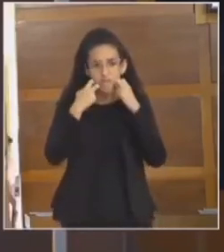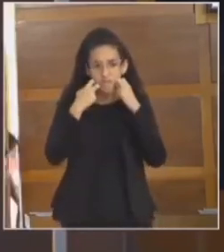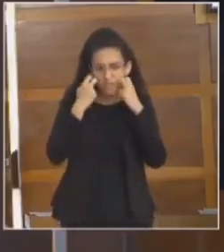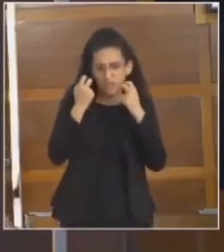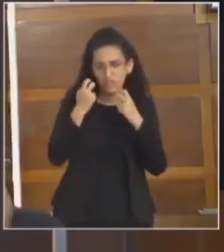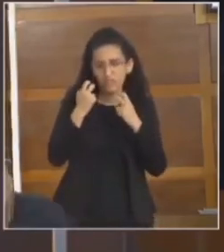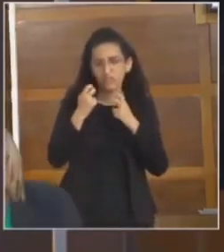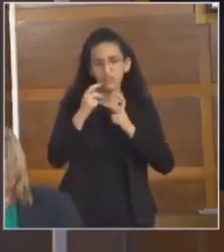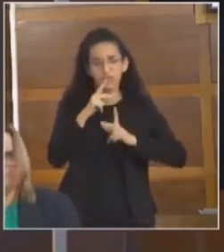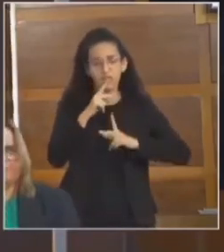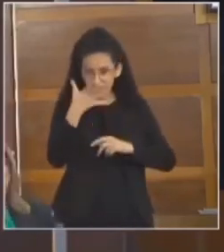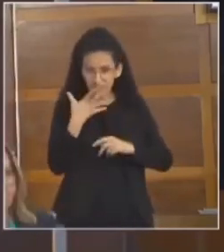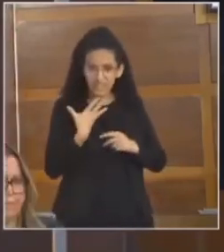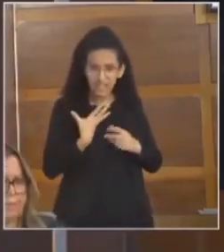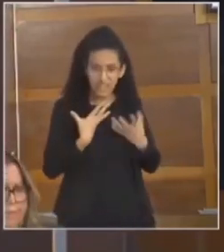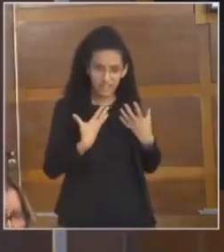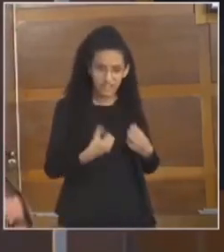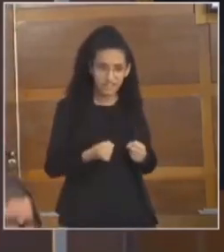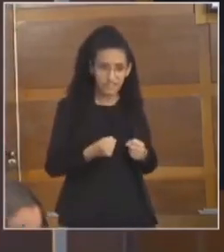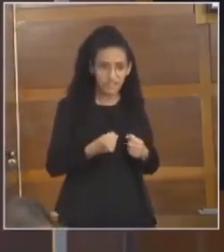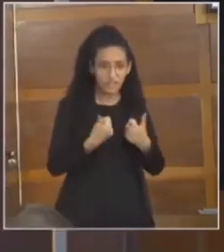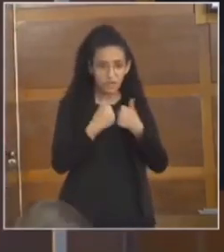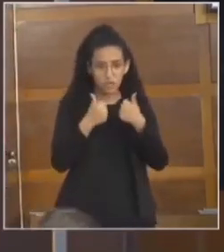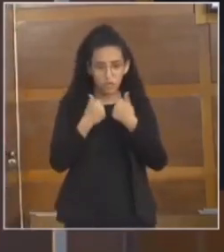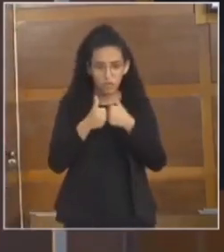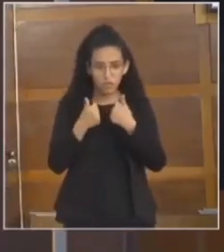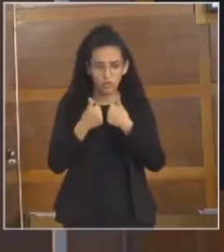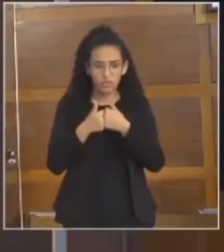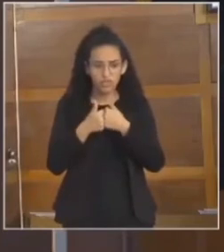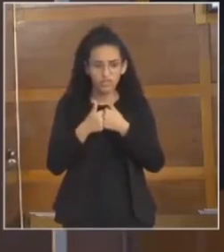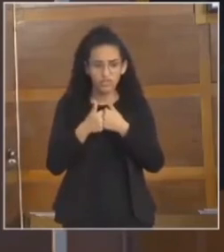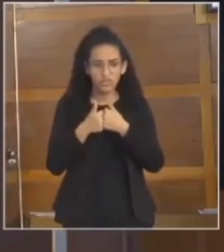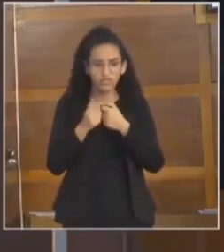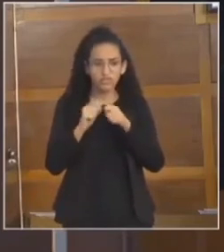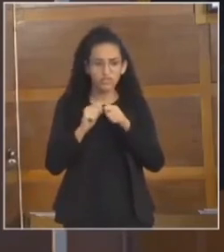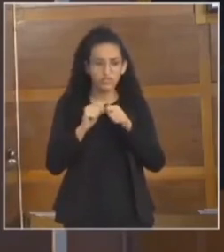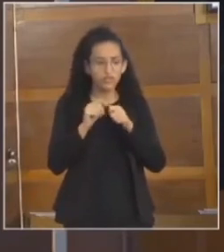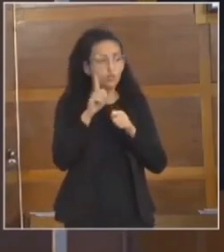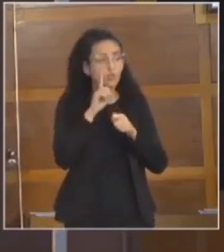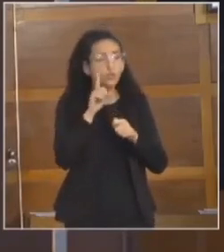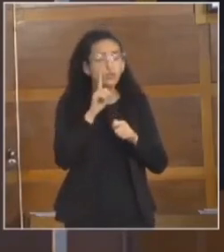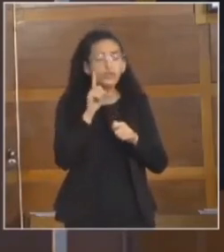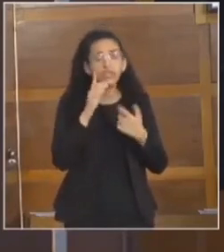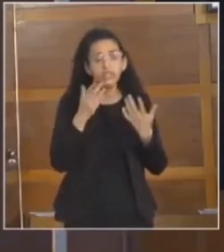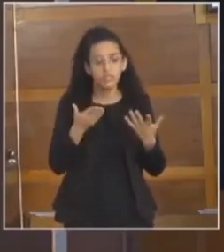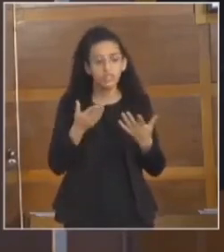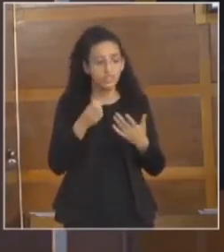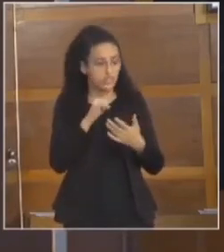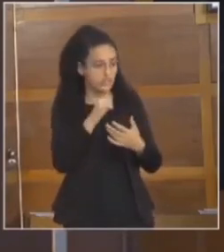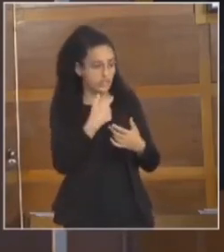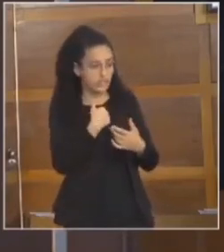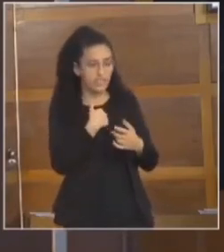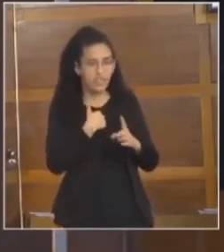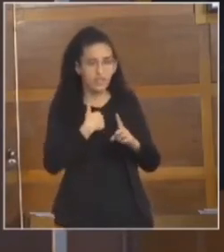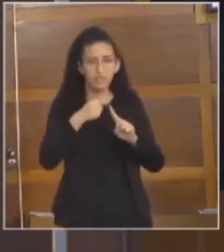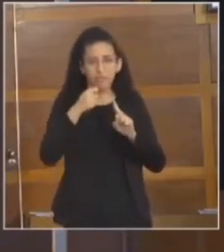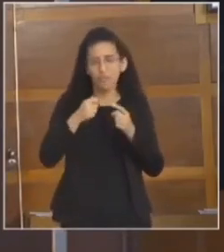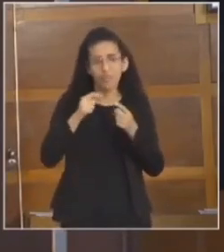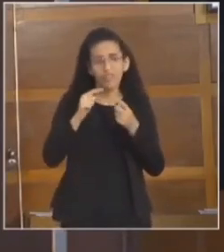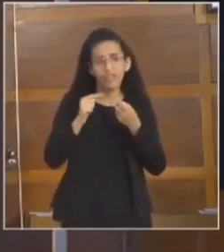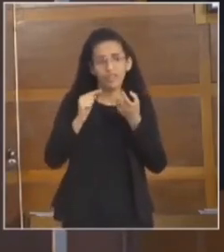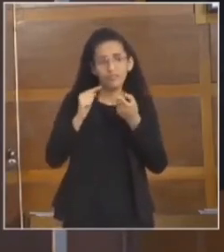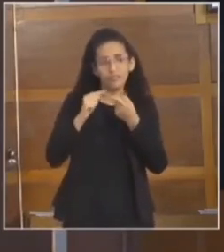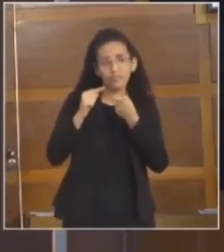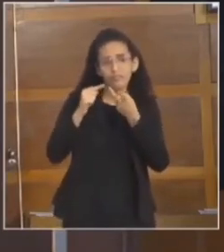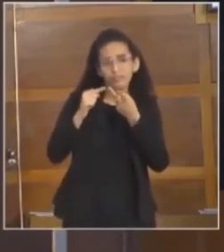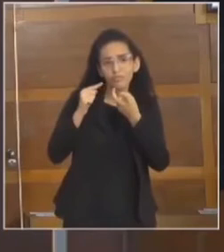Jordão permitir que a senhora do Bonfim faz todo dia com o trabalhador. Então, acho que se eu fosse aqui listar as